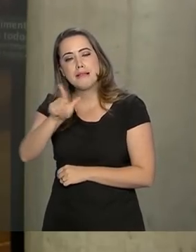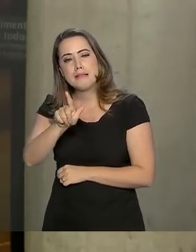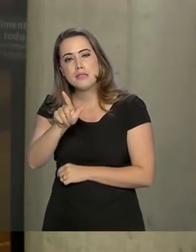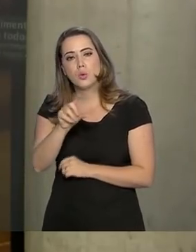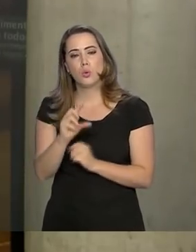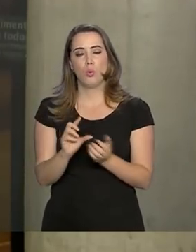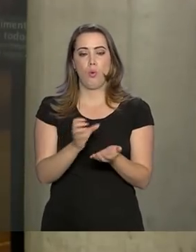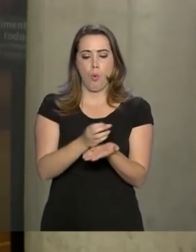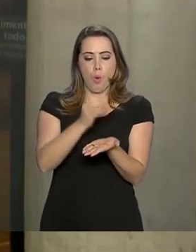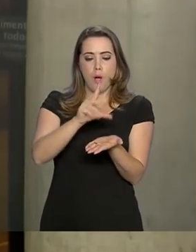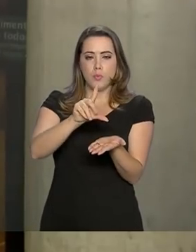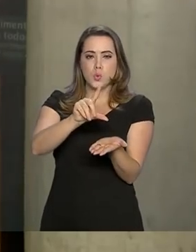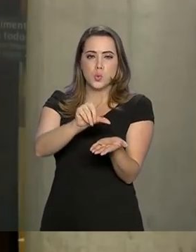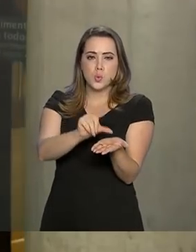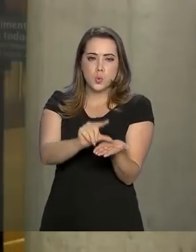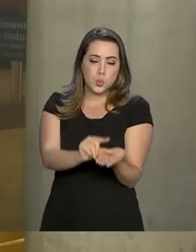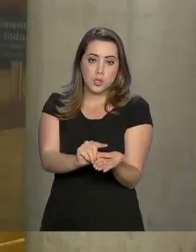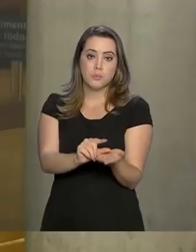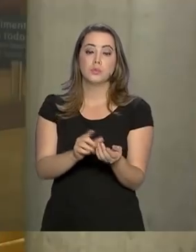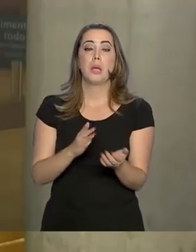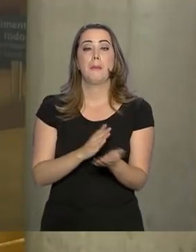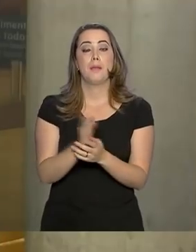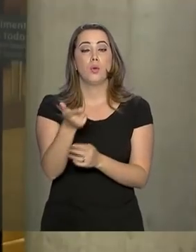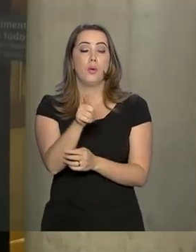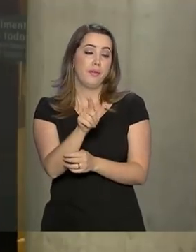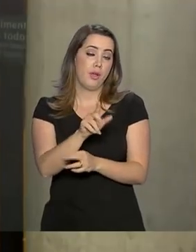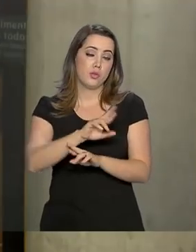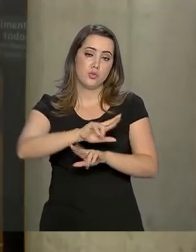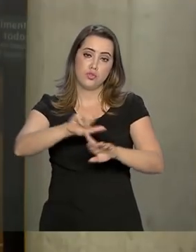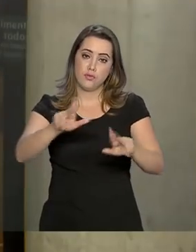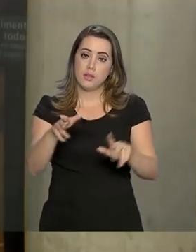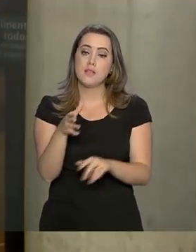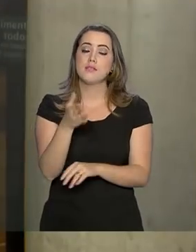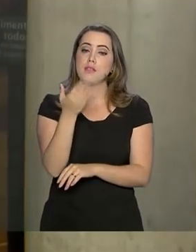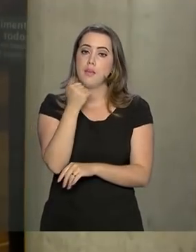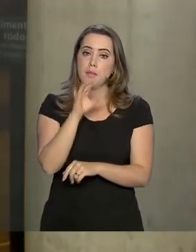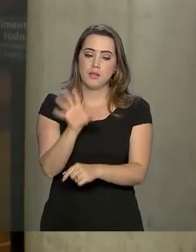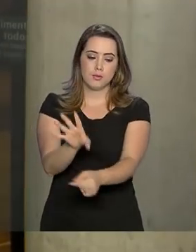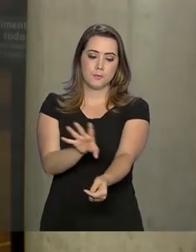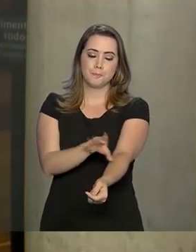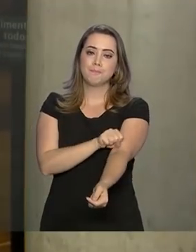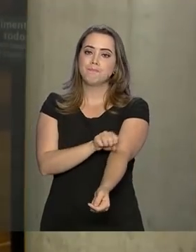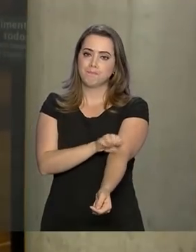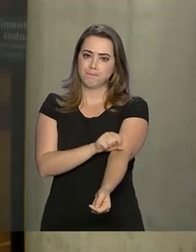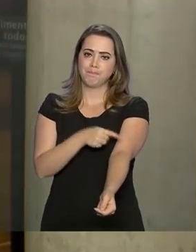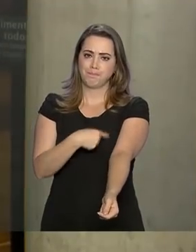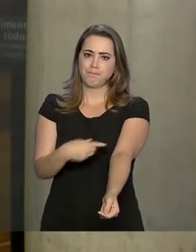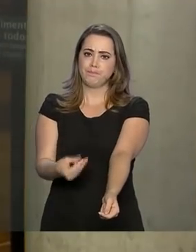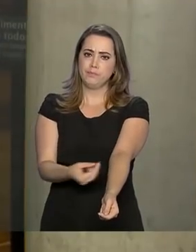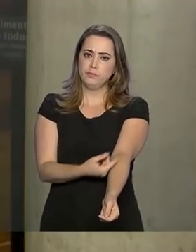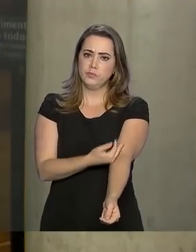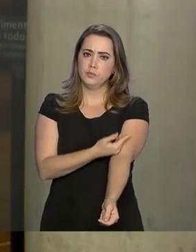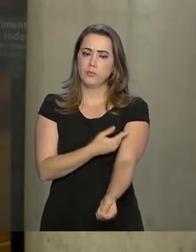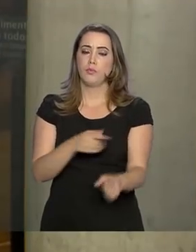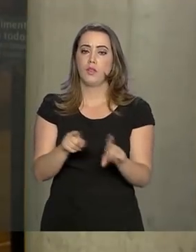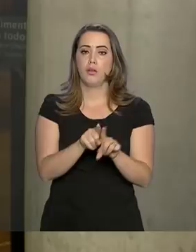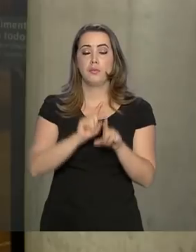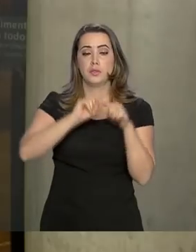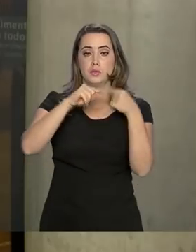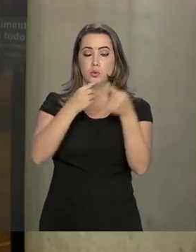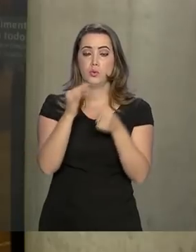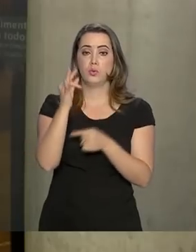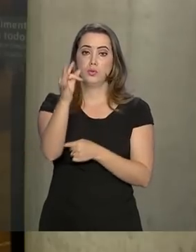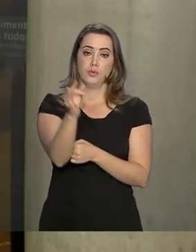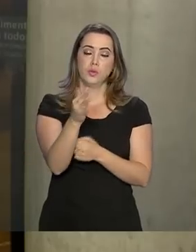nutrientes por via endovenosa, mas a expectativa dos médicos é que nos próximos dias sejam